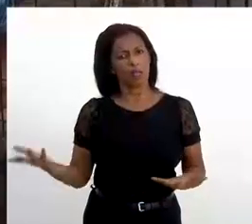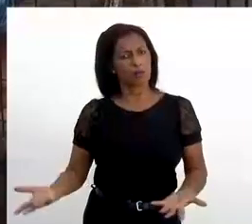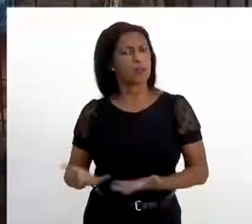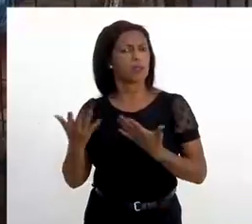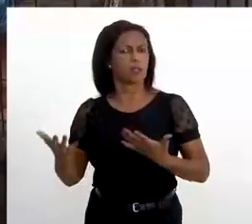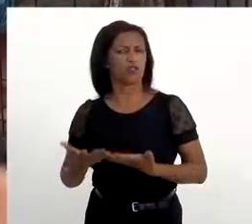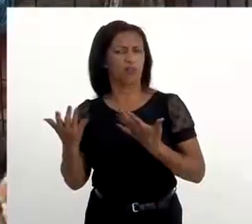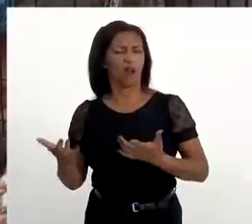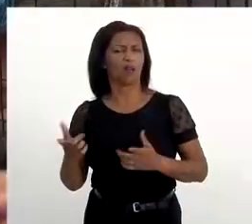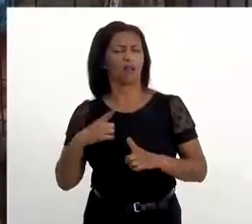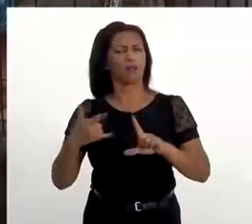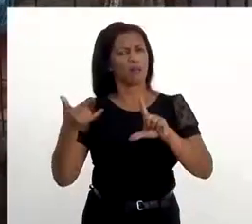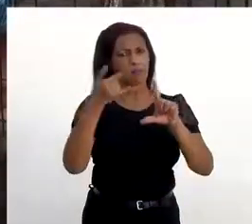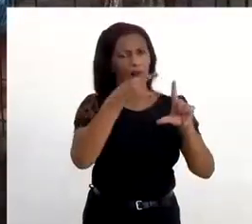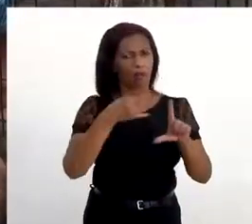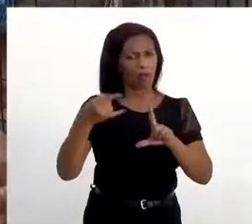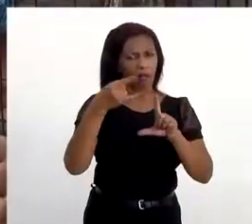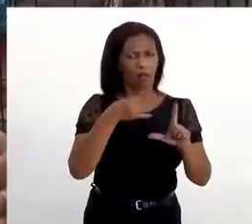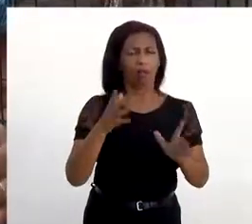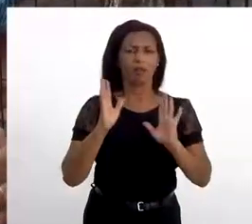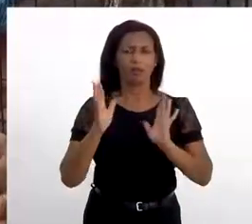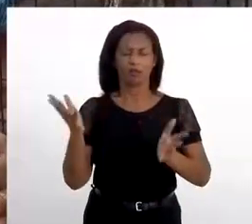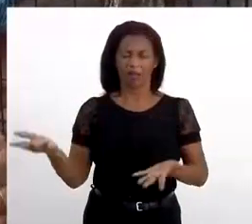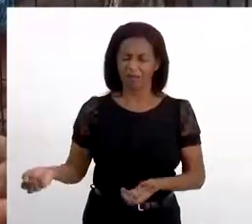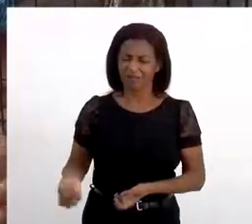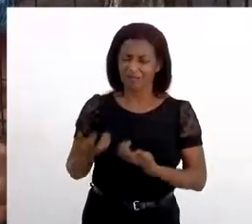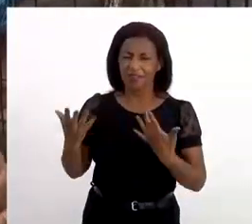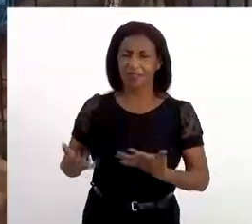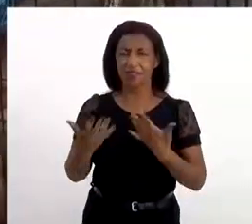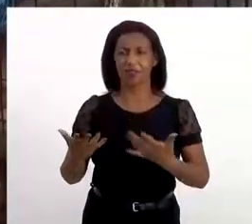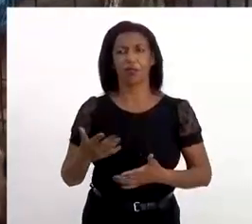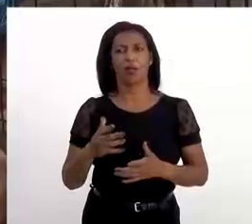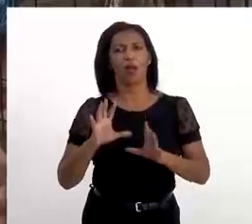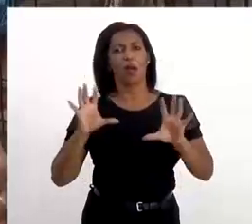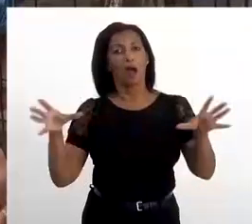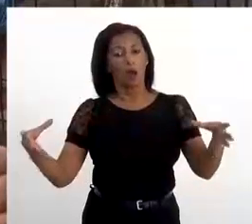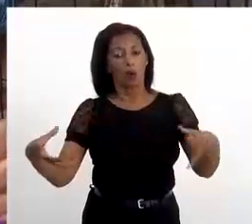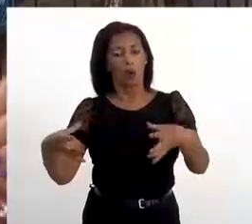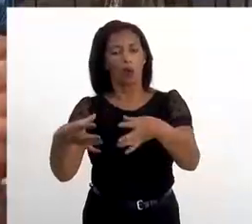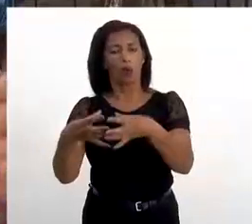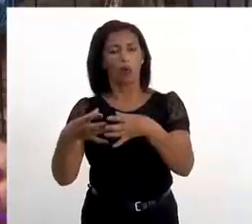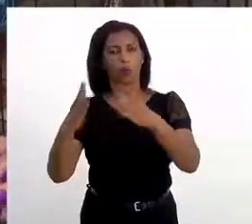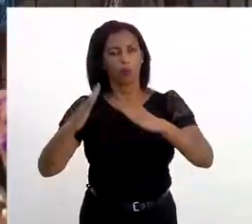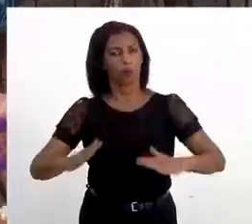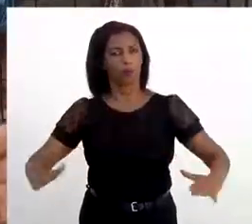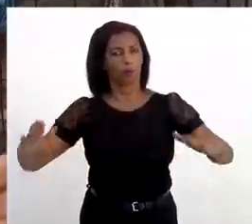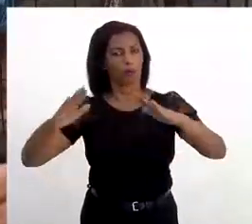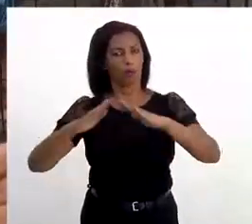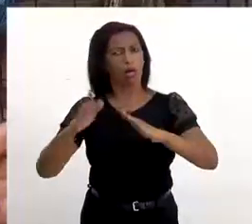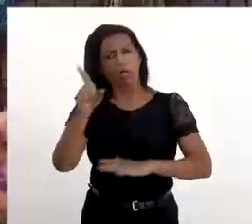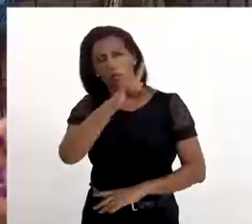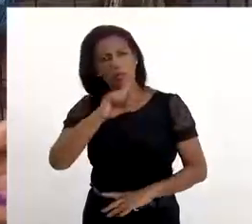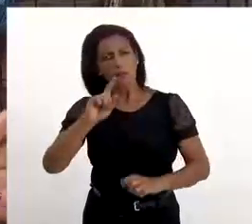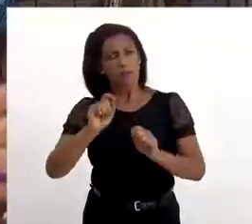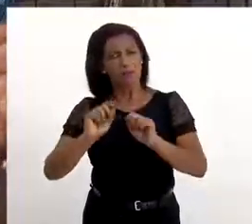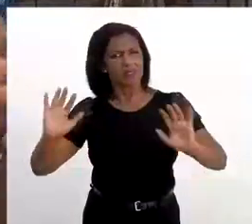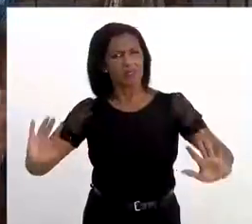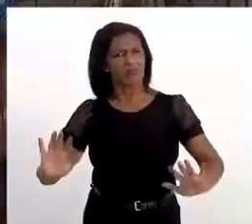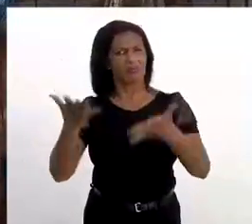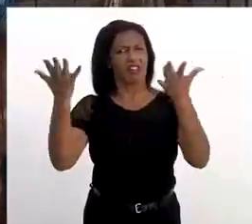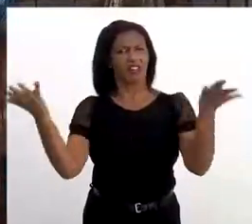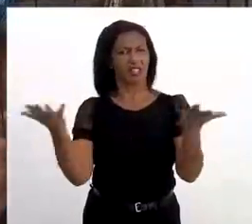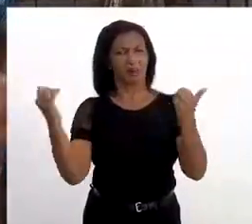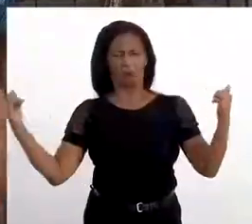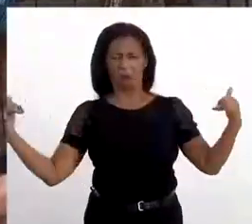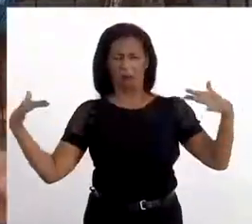eu tenho feito muitas lives, você sabe. Eu tenho incentivado muito ao povo de terreiro. Não vamos fazer festa agora com